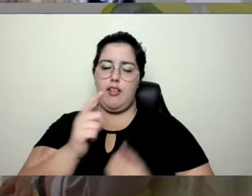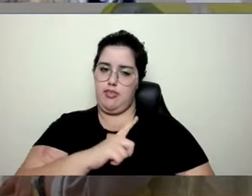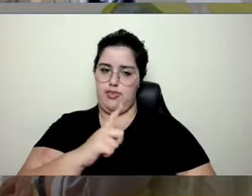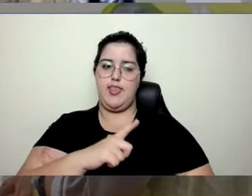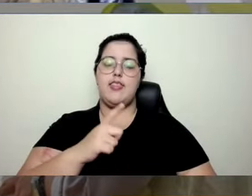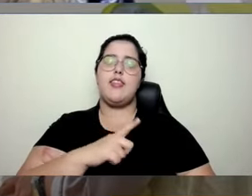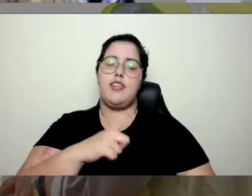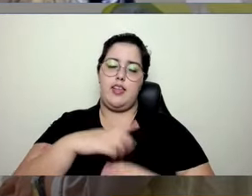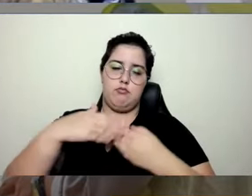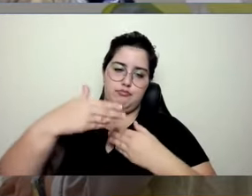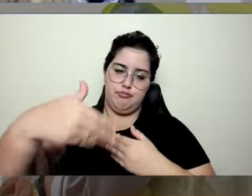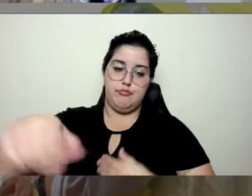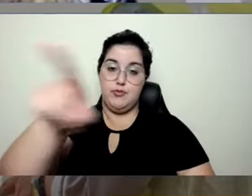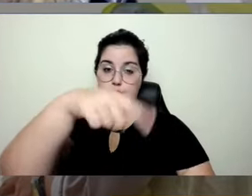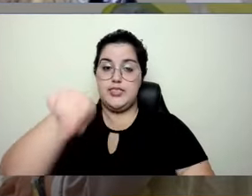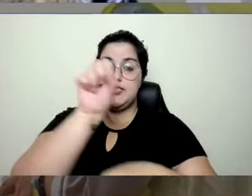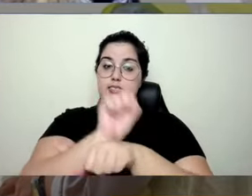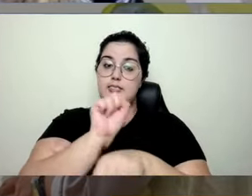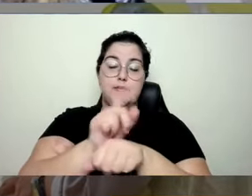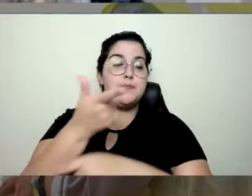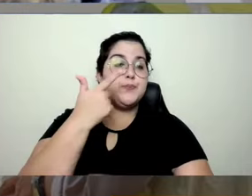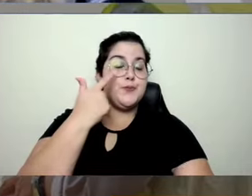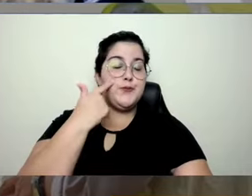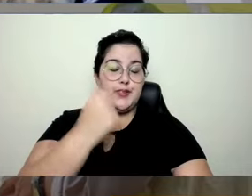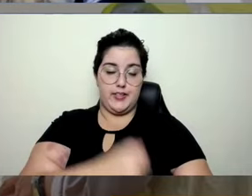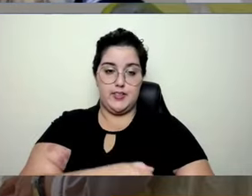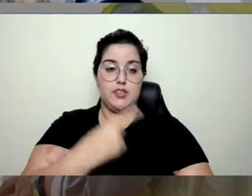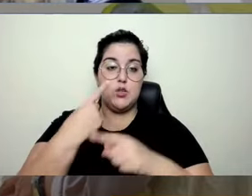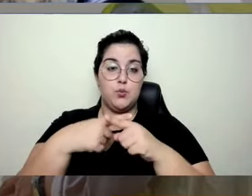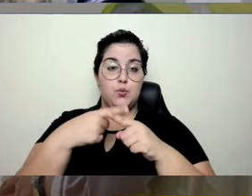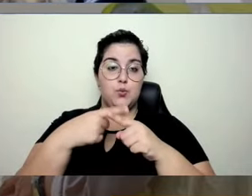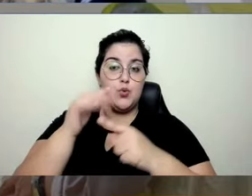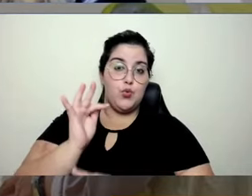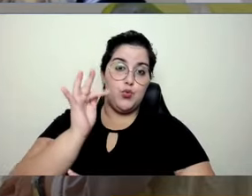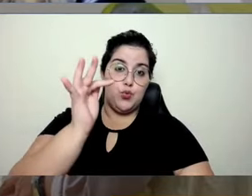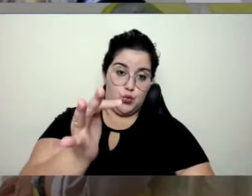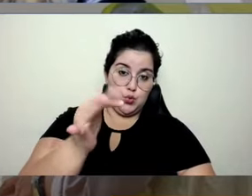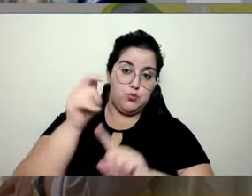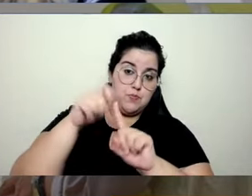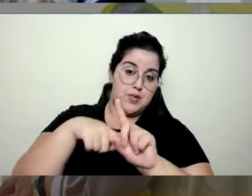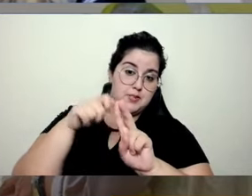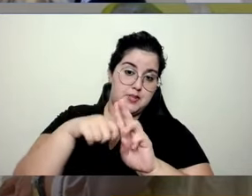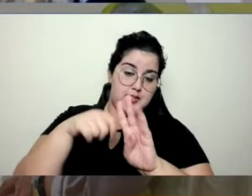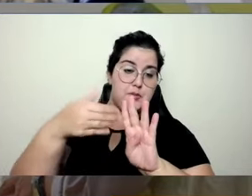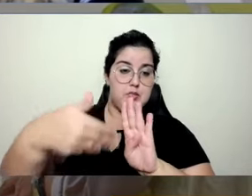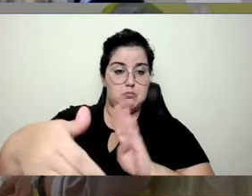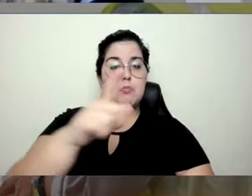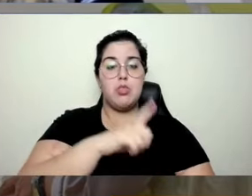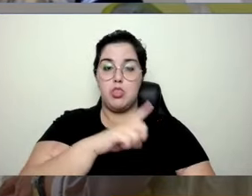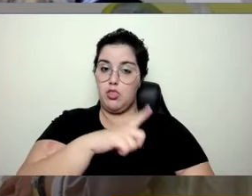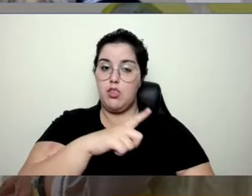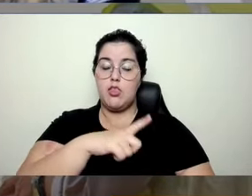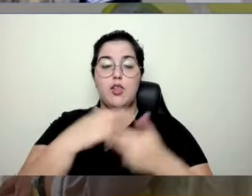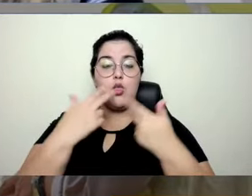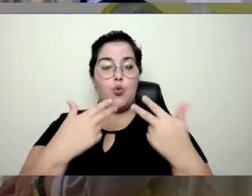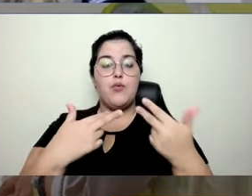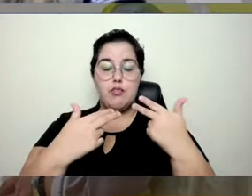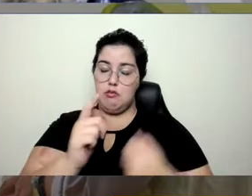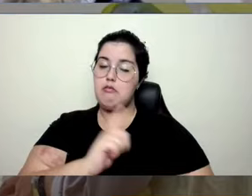chegando aí, aguardem, porque futuramente, aí nos próximos meses, a gente vai estar implantando muita coisa legal,